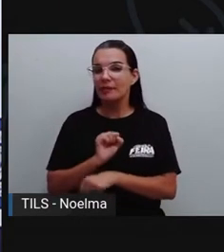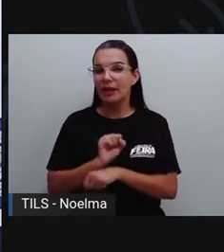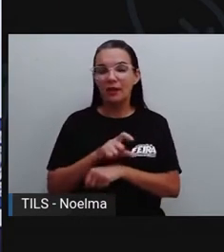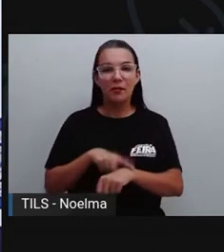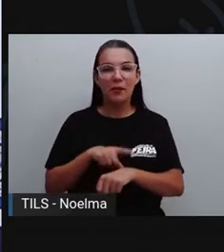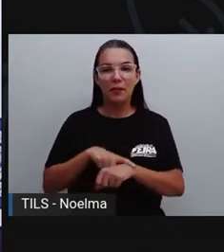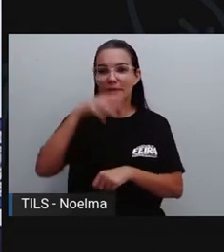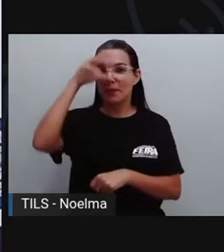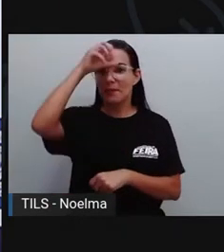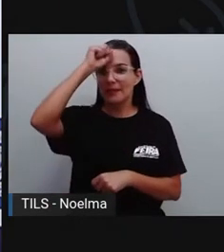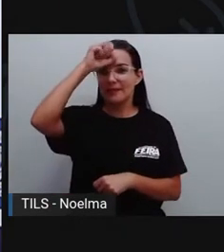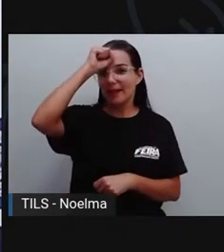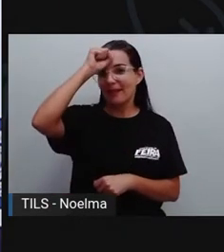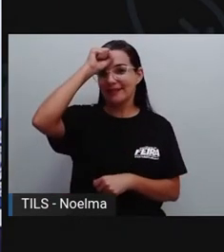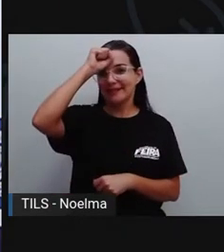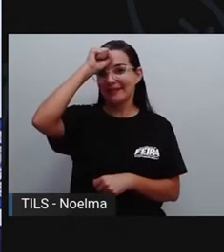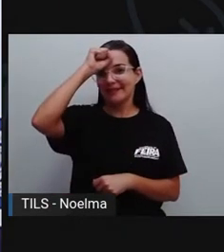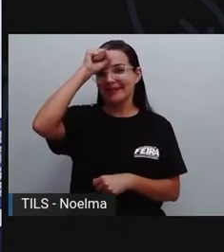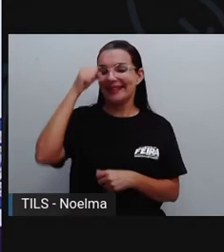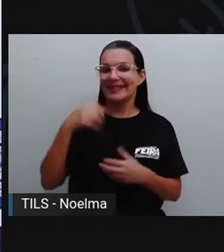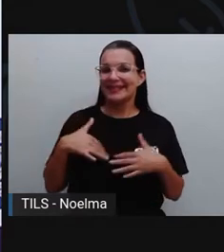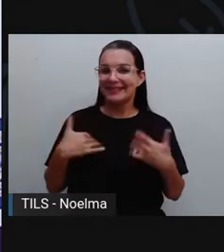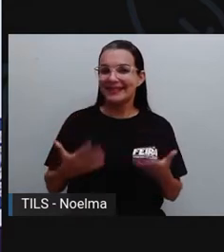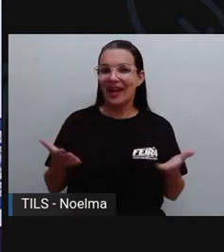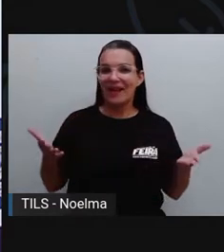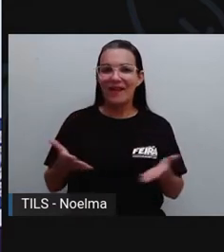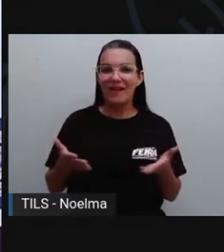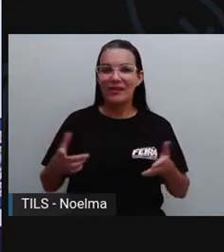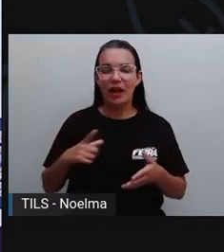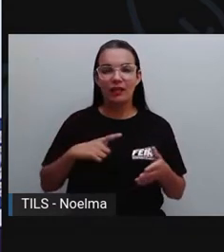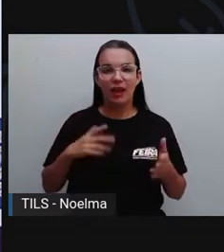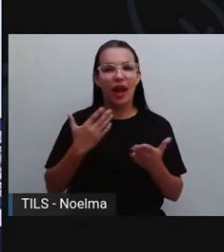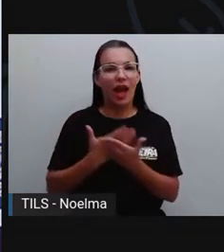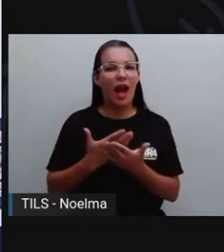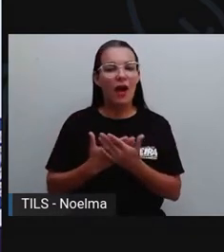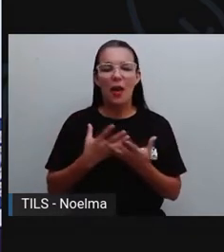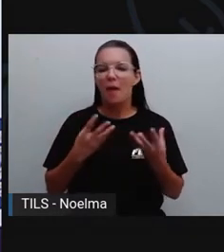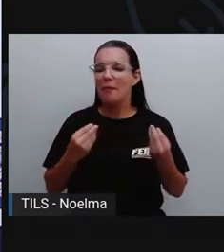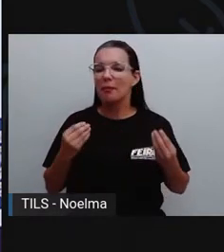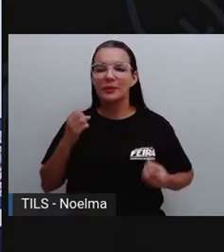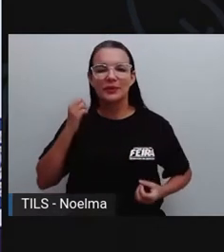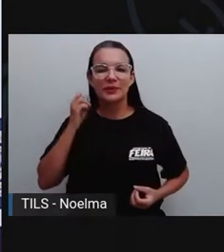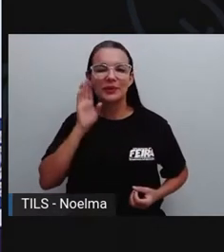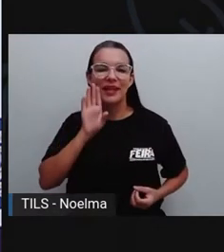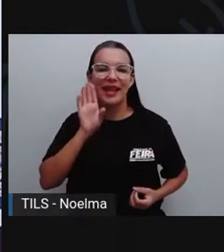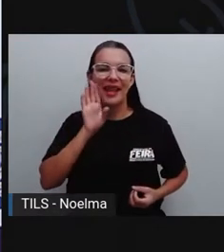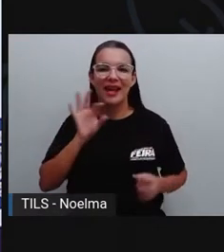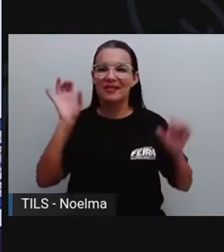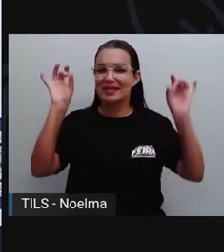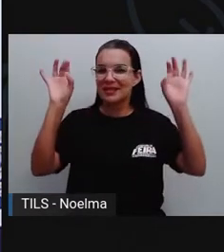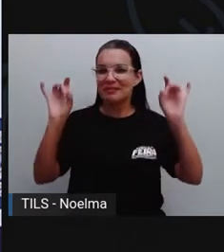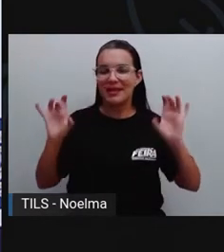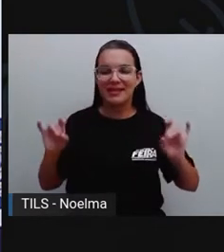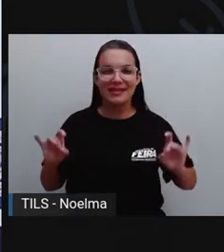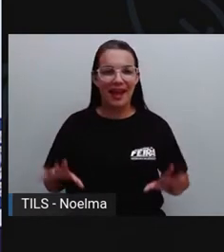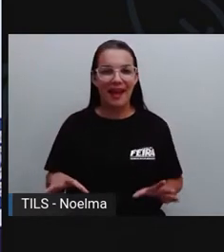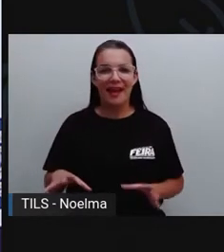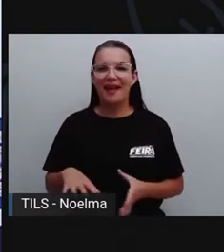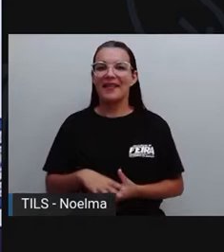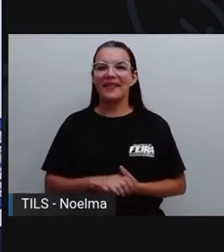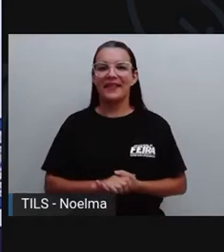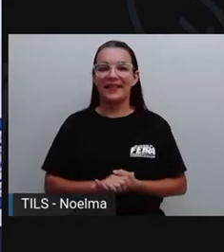momento de muita aprendizagem? Então, hoje a gente vai ter uma aula muito, muito, muito especial, muito legal.